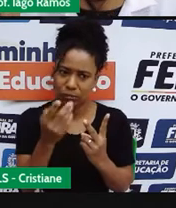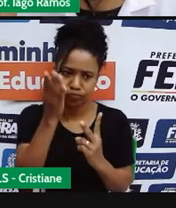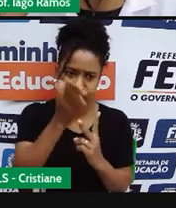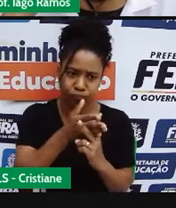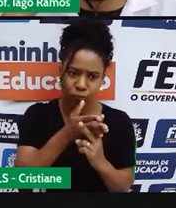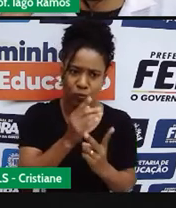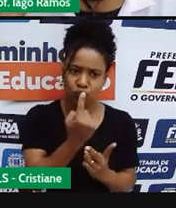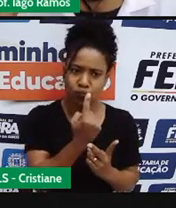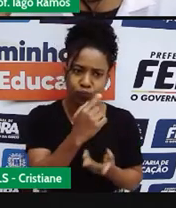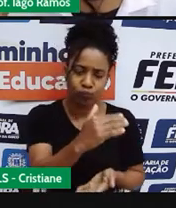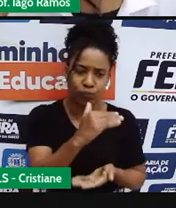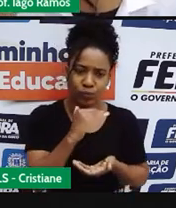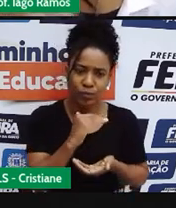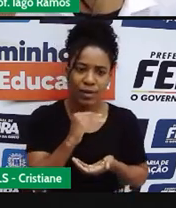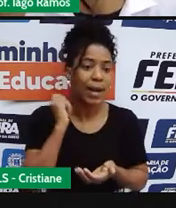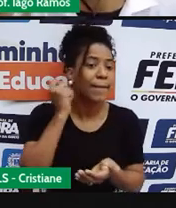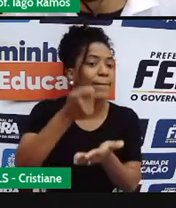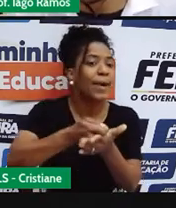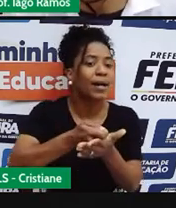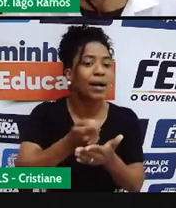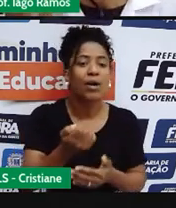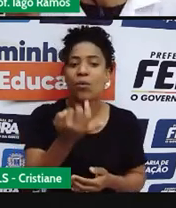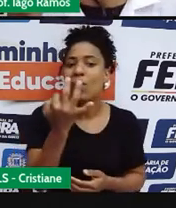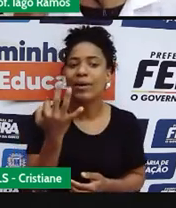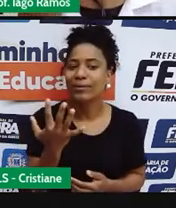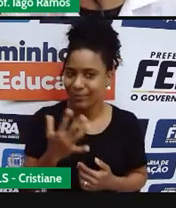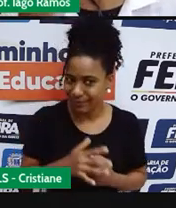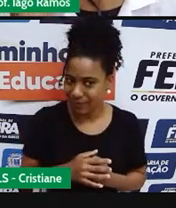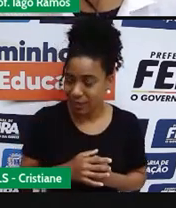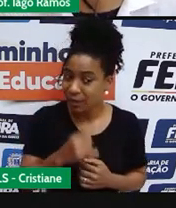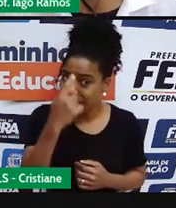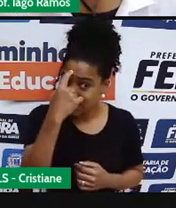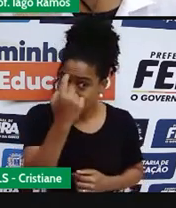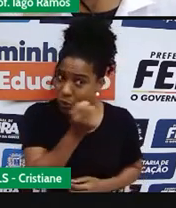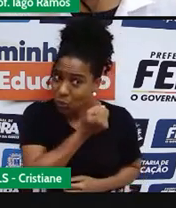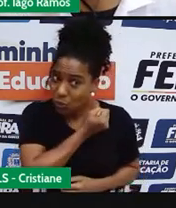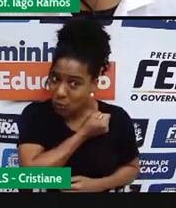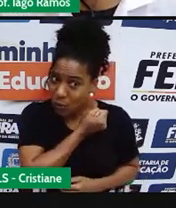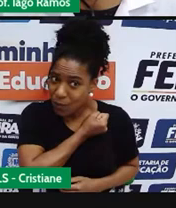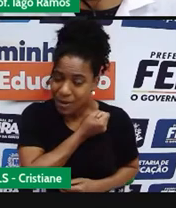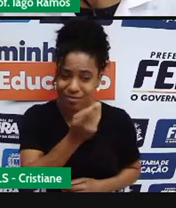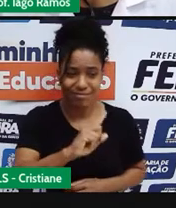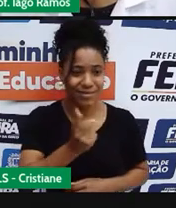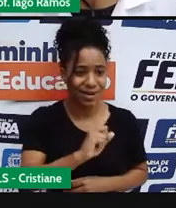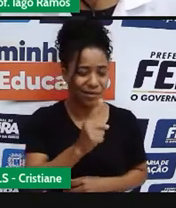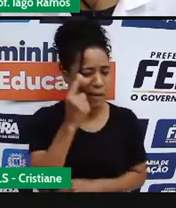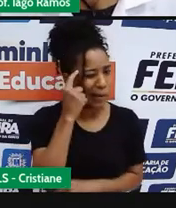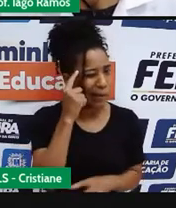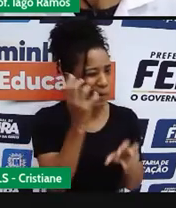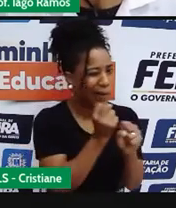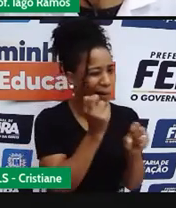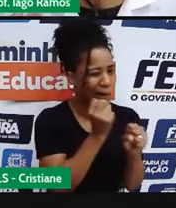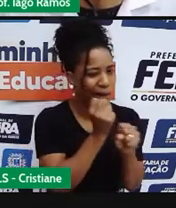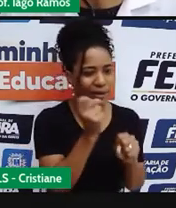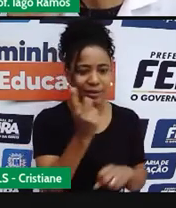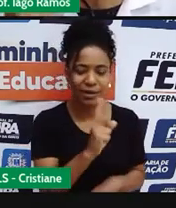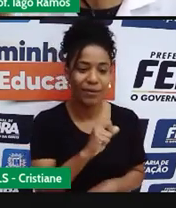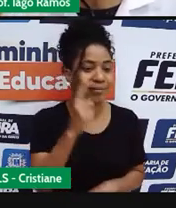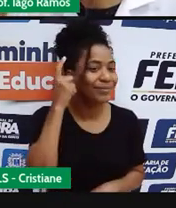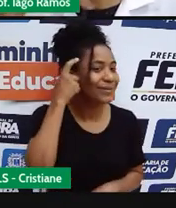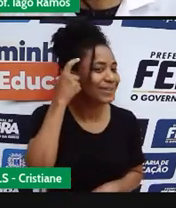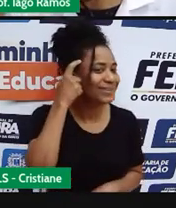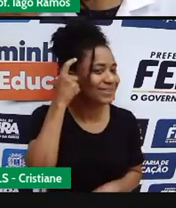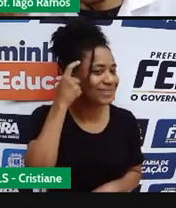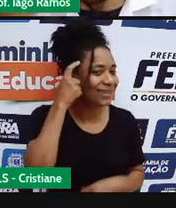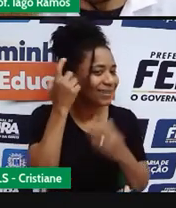com os valores numéricos. A gente vai se preocupar com o raciocínio da situação, tá? E aí eu tenho